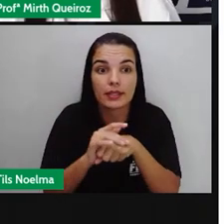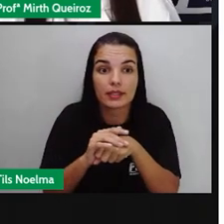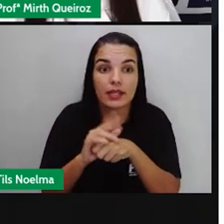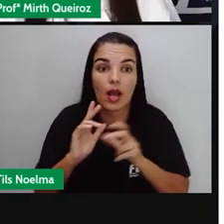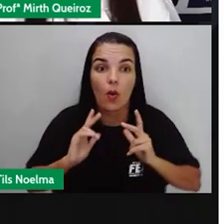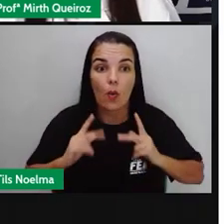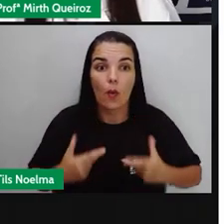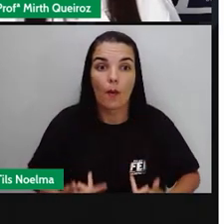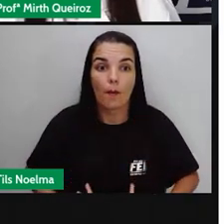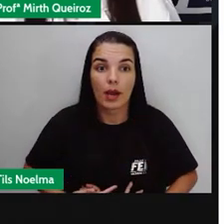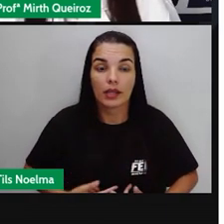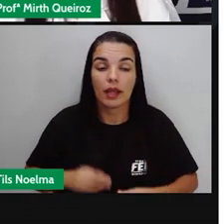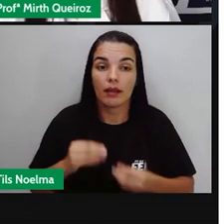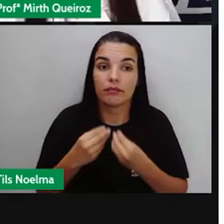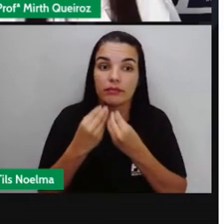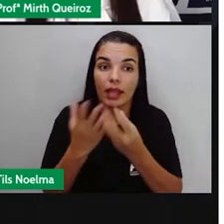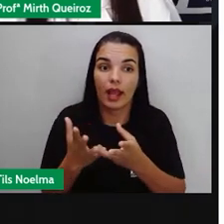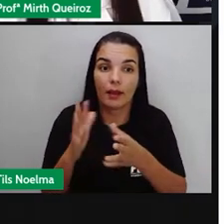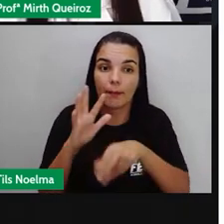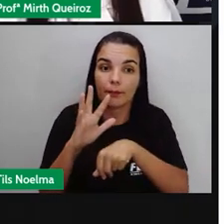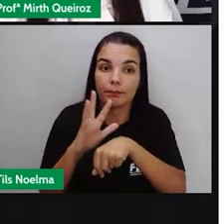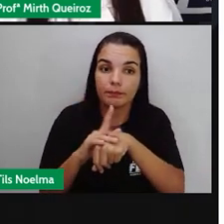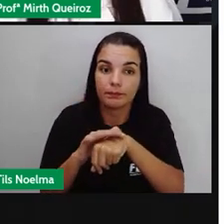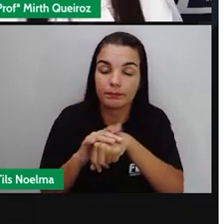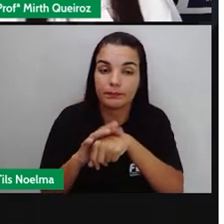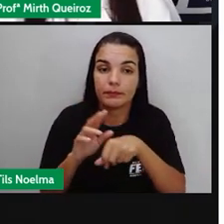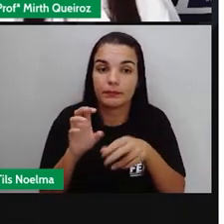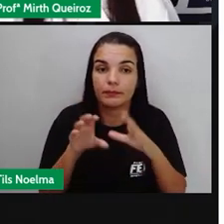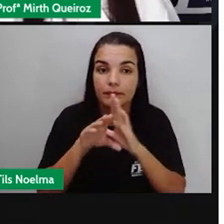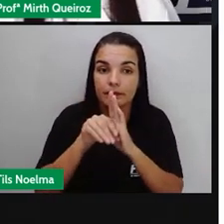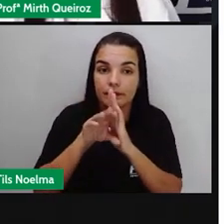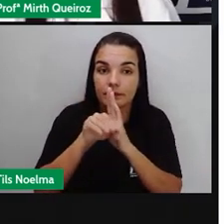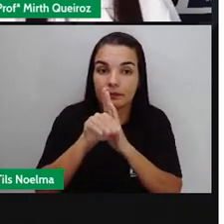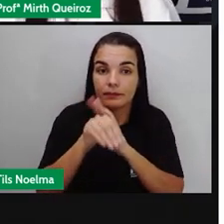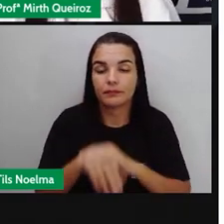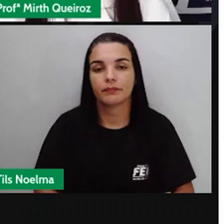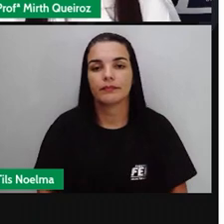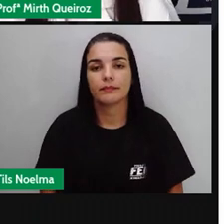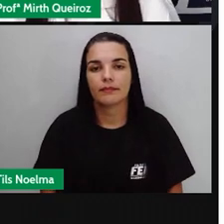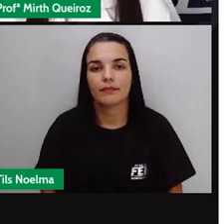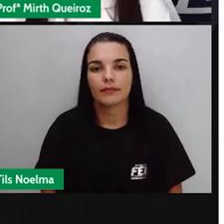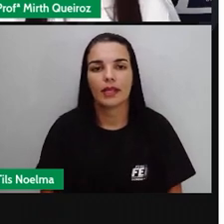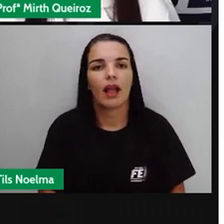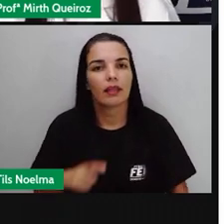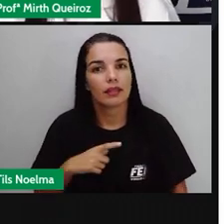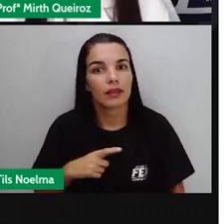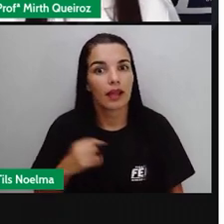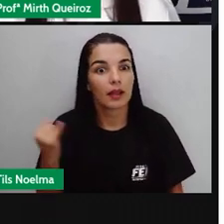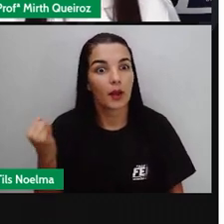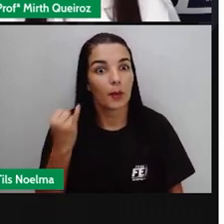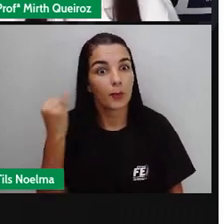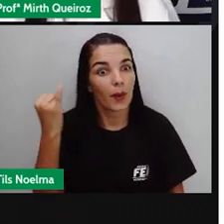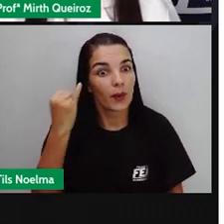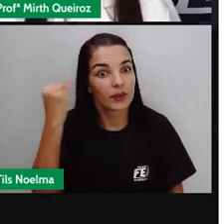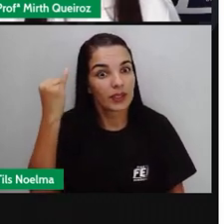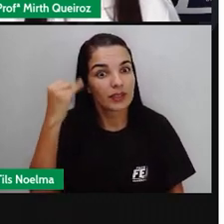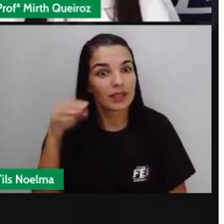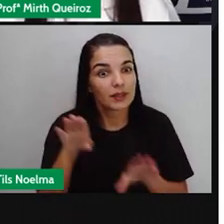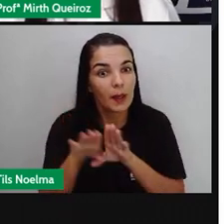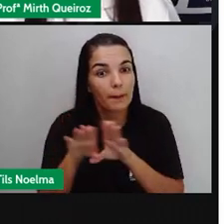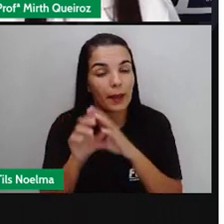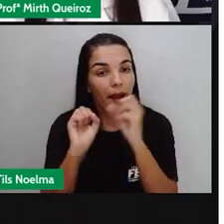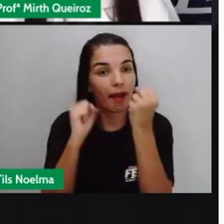por bactérias. As bactérias, elas também possuem importância industrial, né?